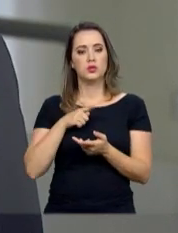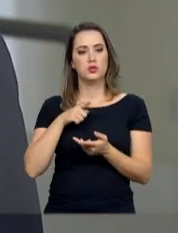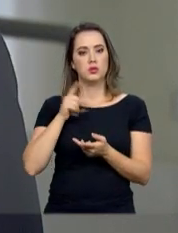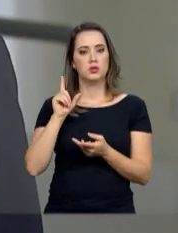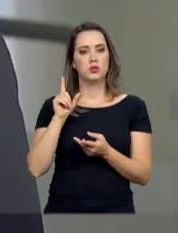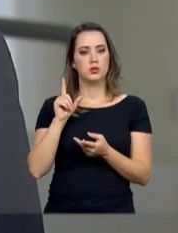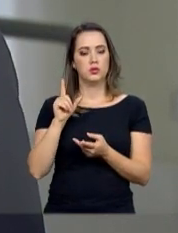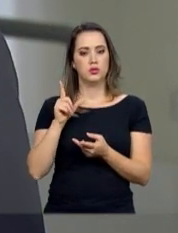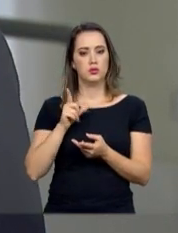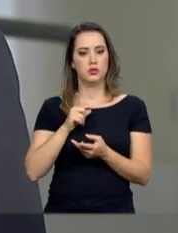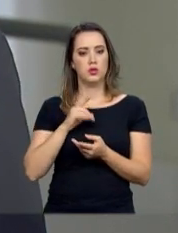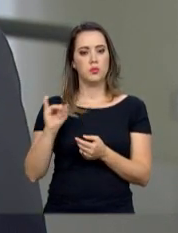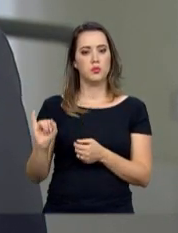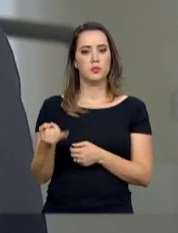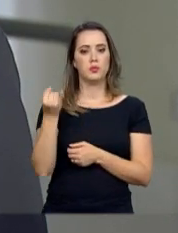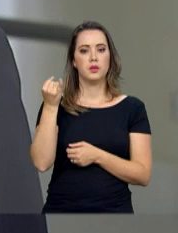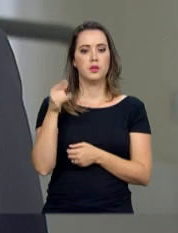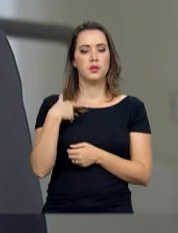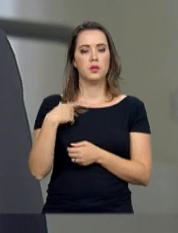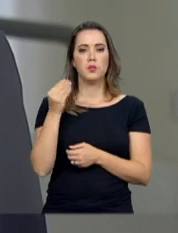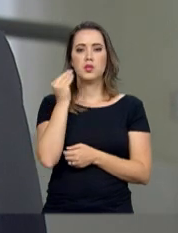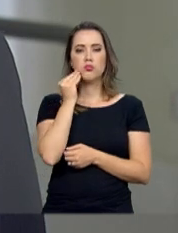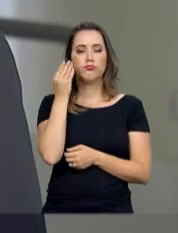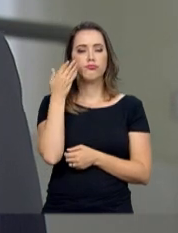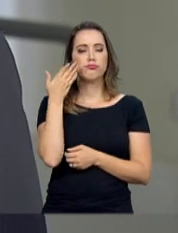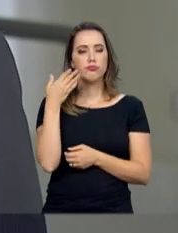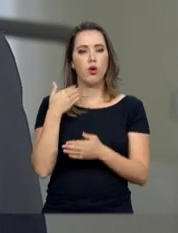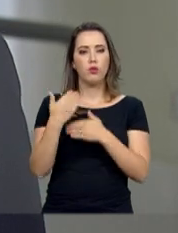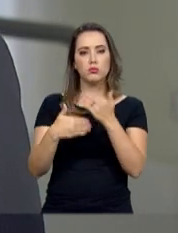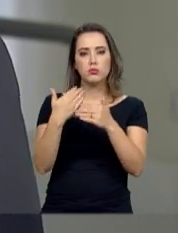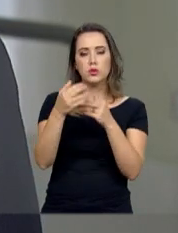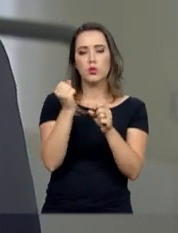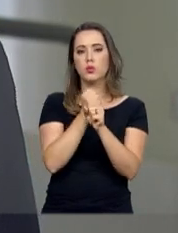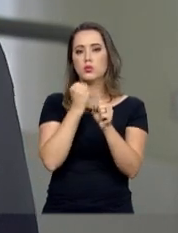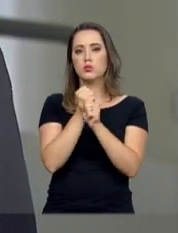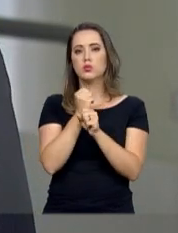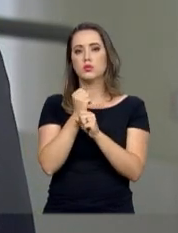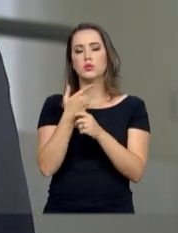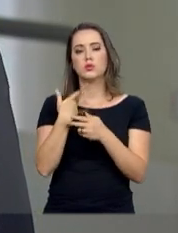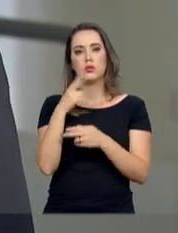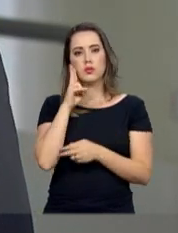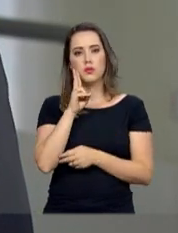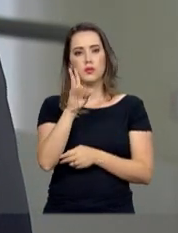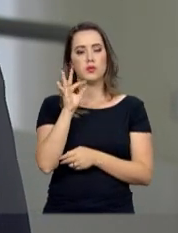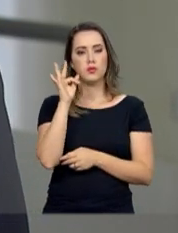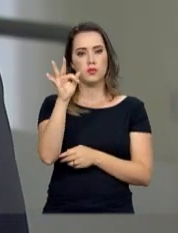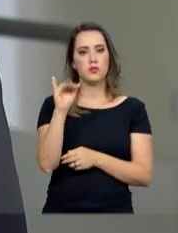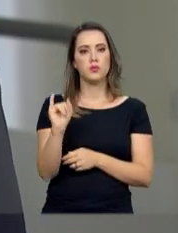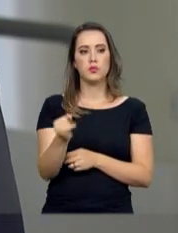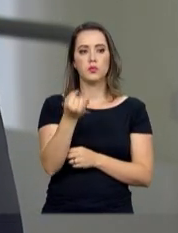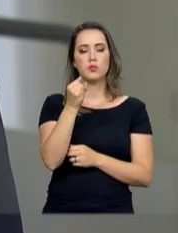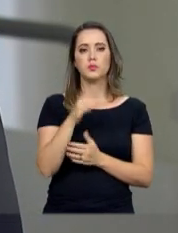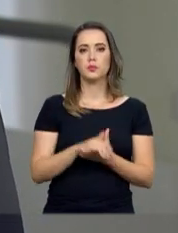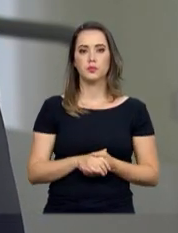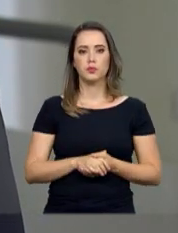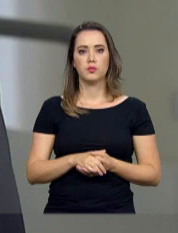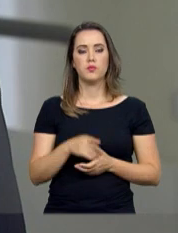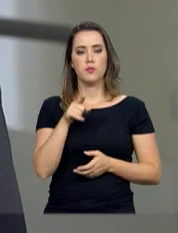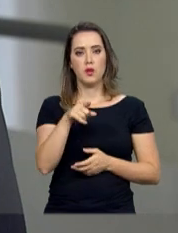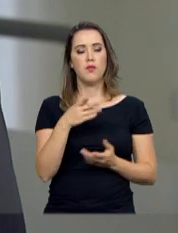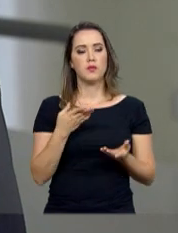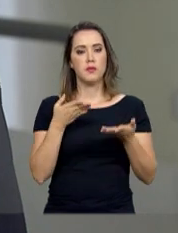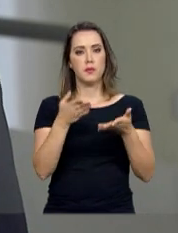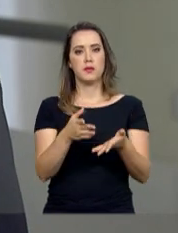oportunidade de se tentar construir soluções e enxergar alternativas. O senhor vai participar do painel com o tema